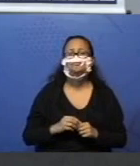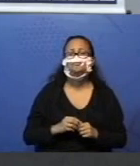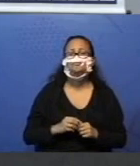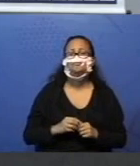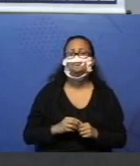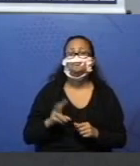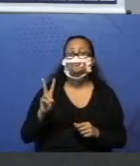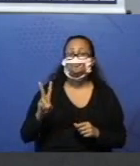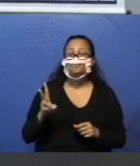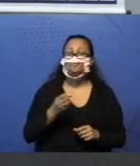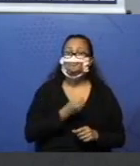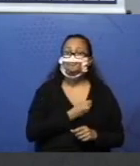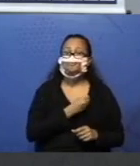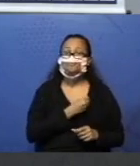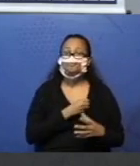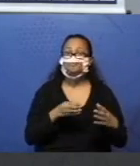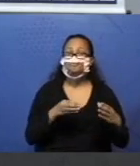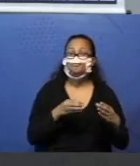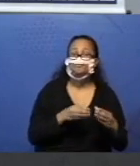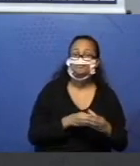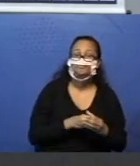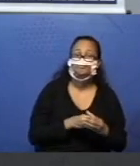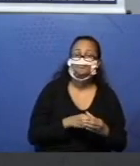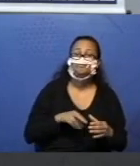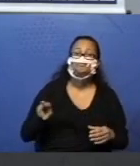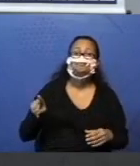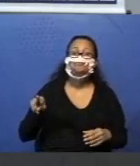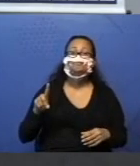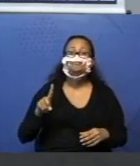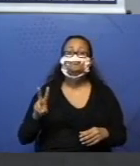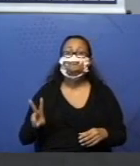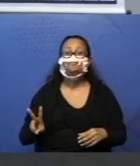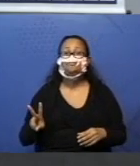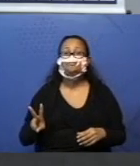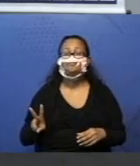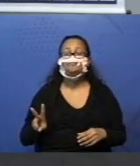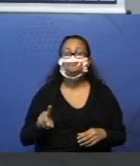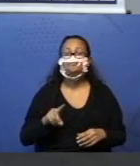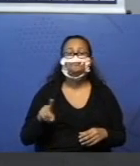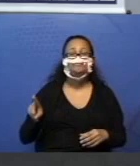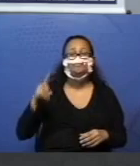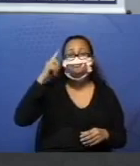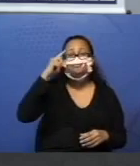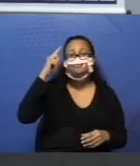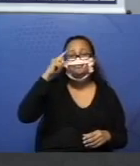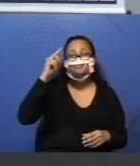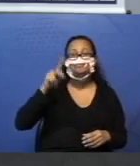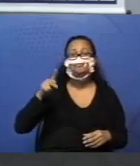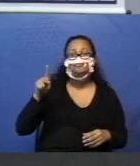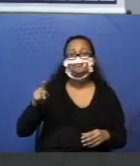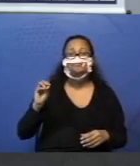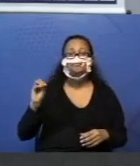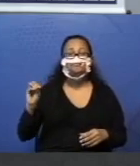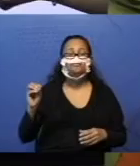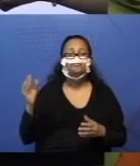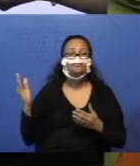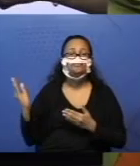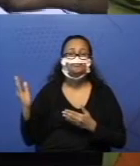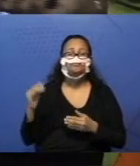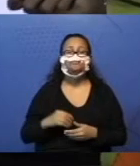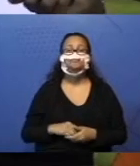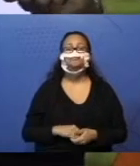juntar e vai dar 12. Já pensaram? Eu vou colocar as minhas aqui. Vamos lá.